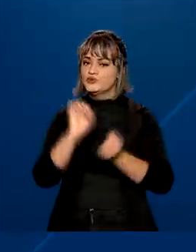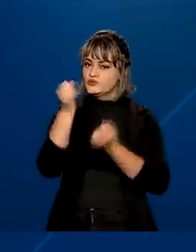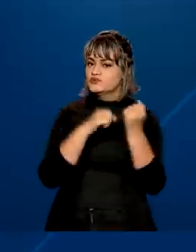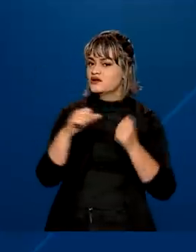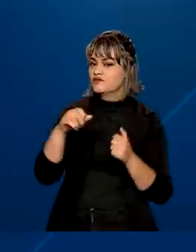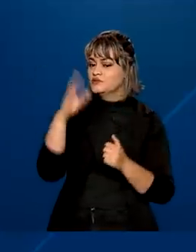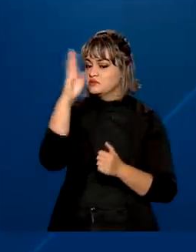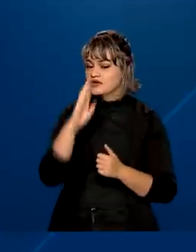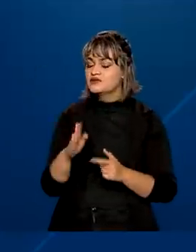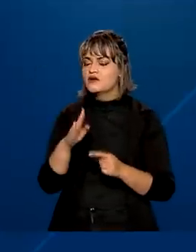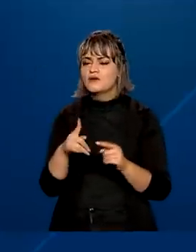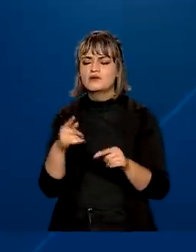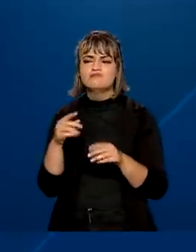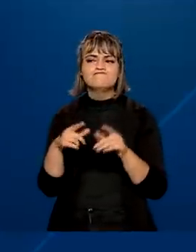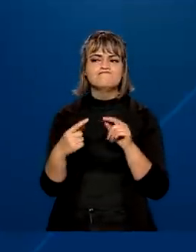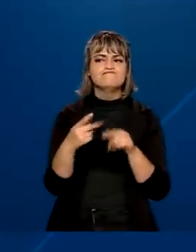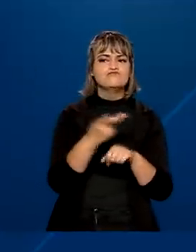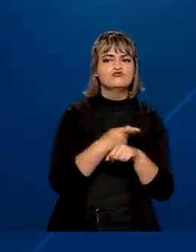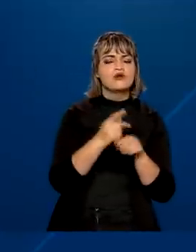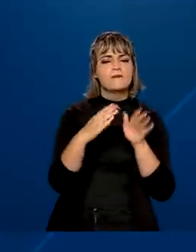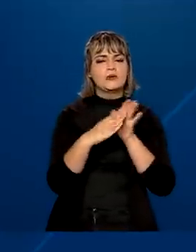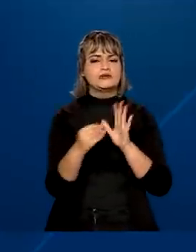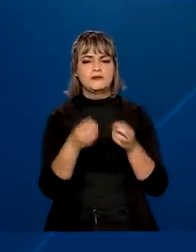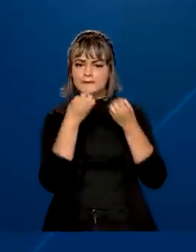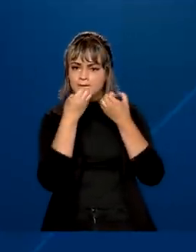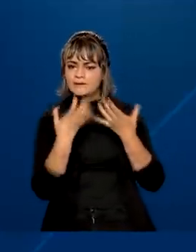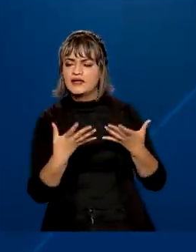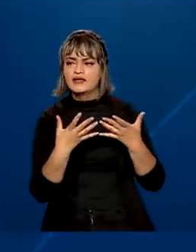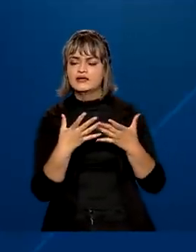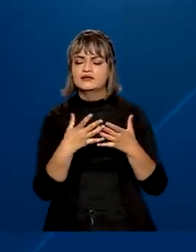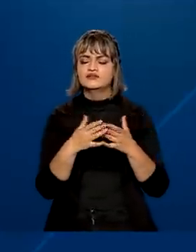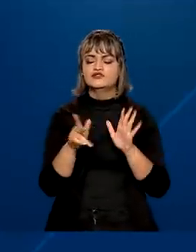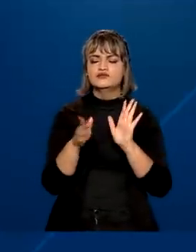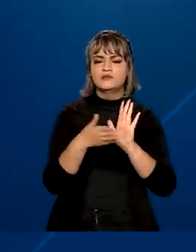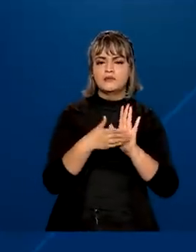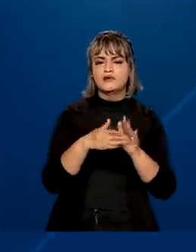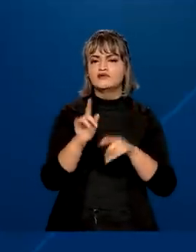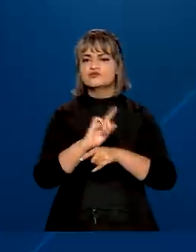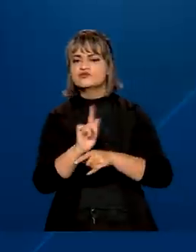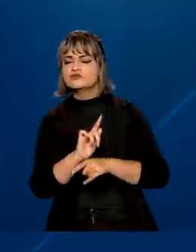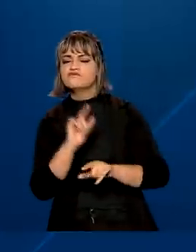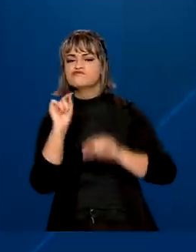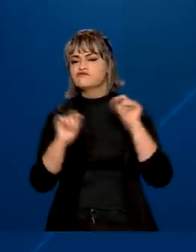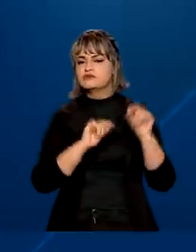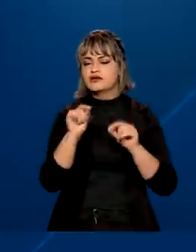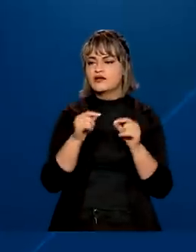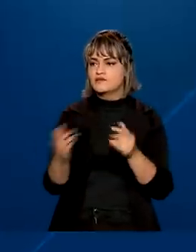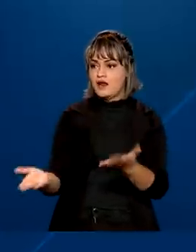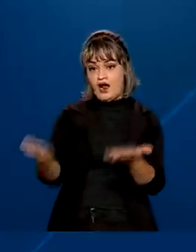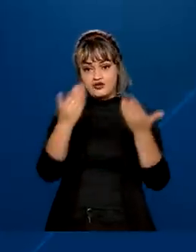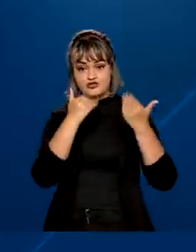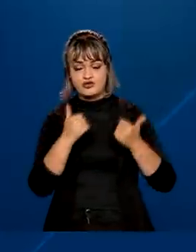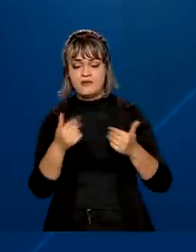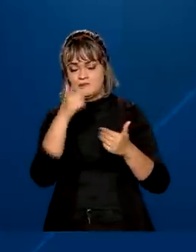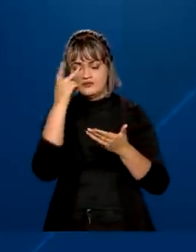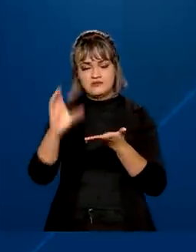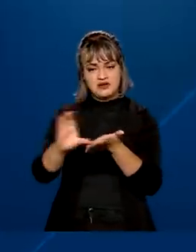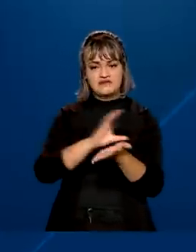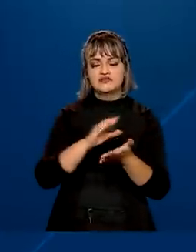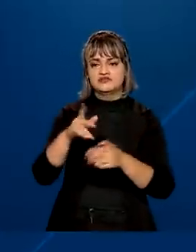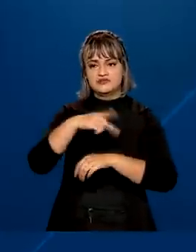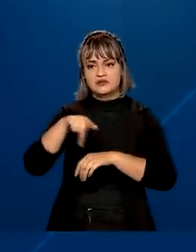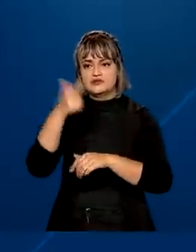do país e busca modelos mais eficientes de oferta e gestão de serviços públicos para atrair investidores nacionais e